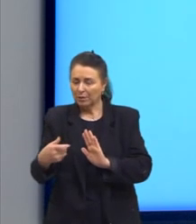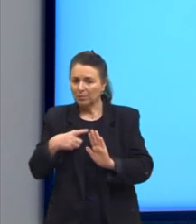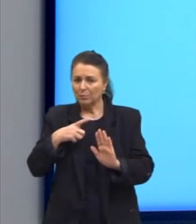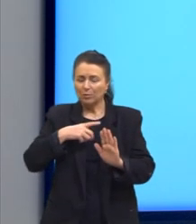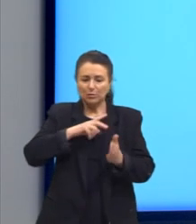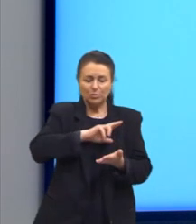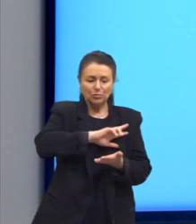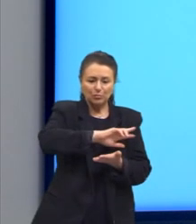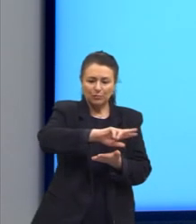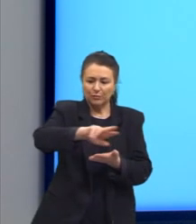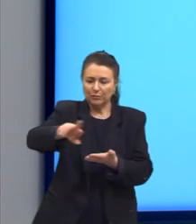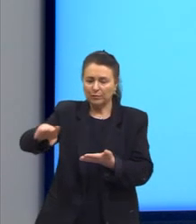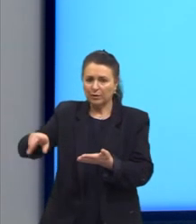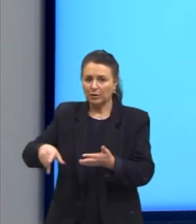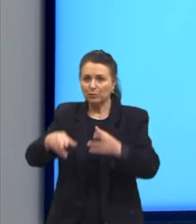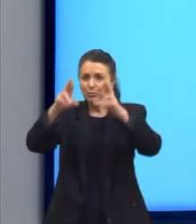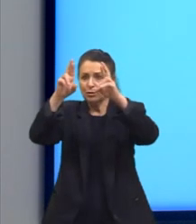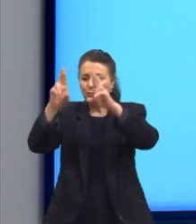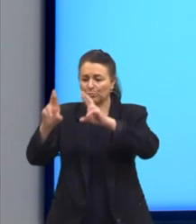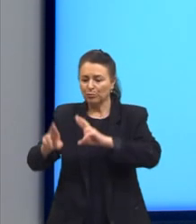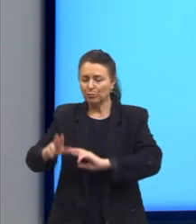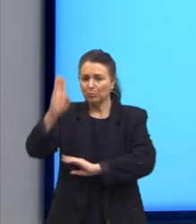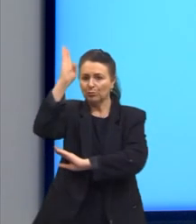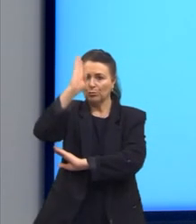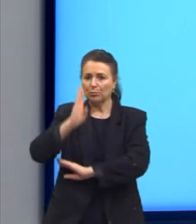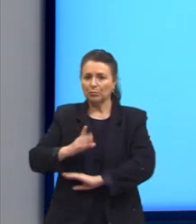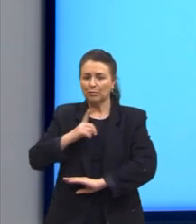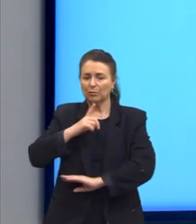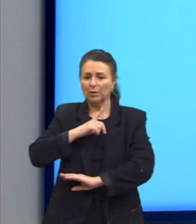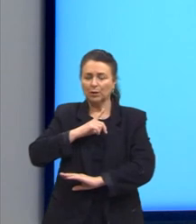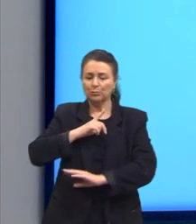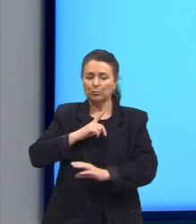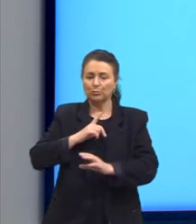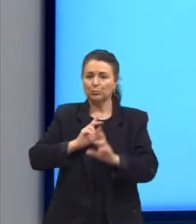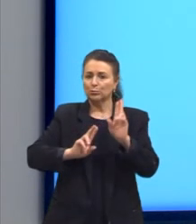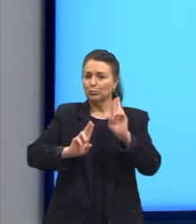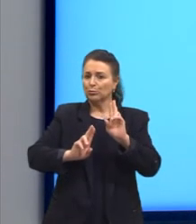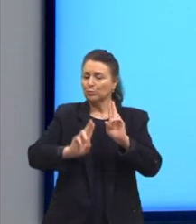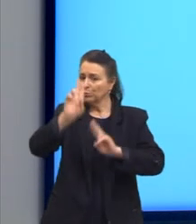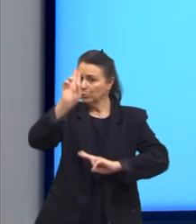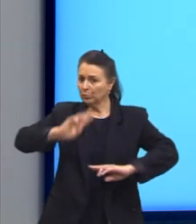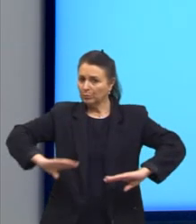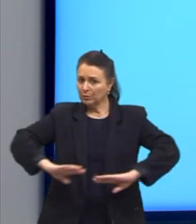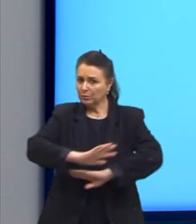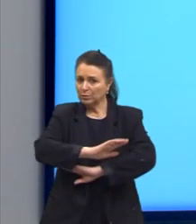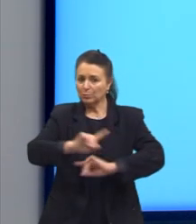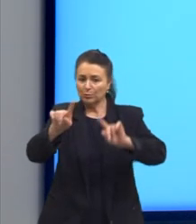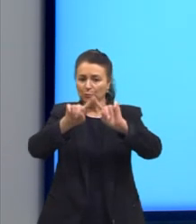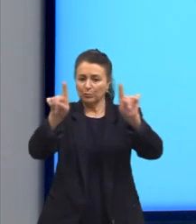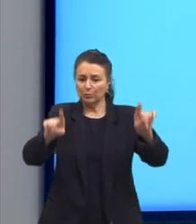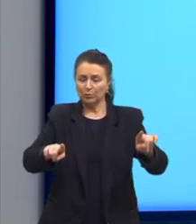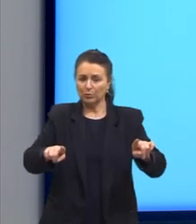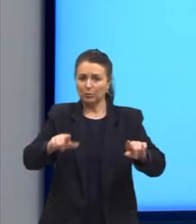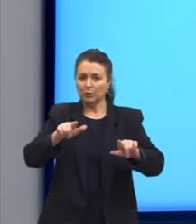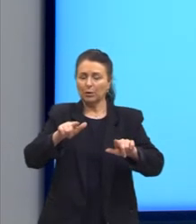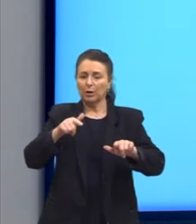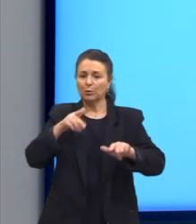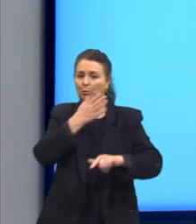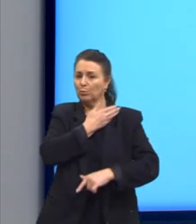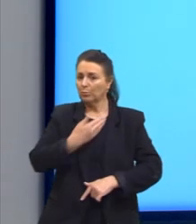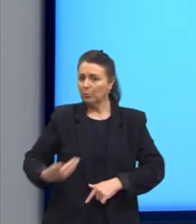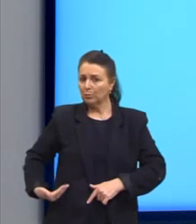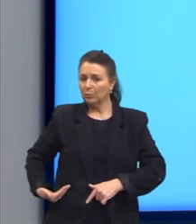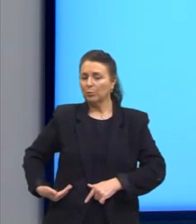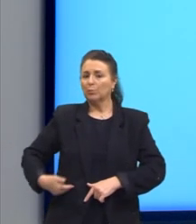regiões do Brasil. Vão falar sobre os centros urbanos, sobre funcionários públicos, sobre os sertanejos,